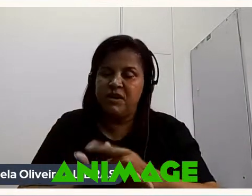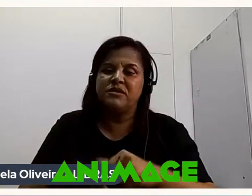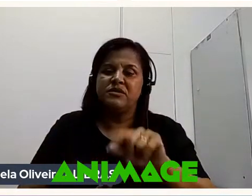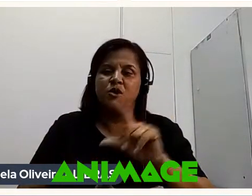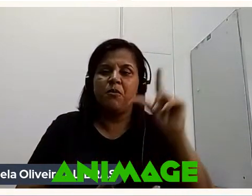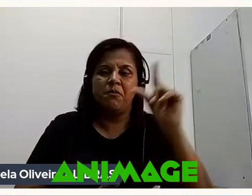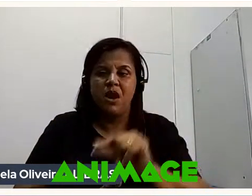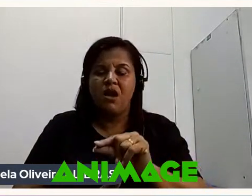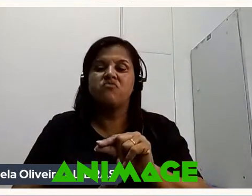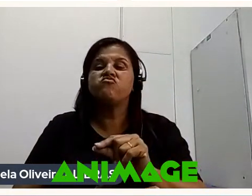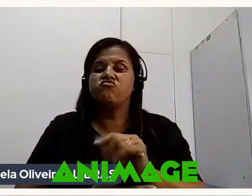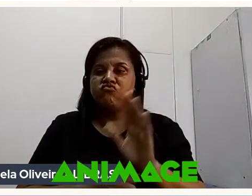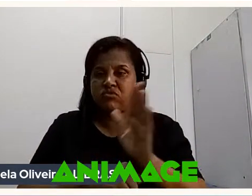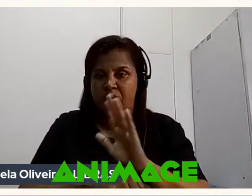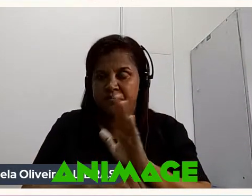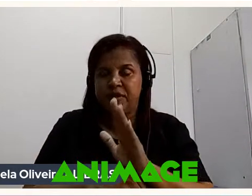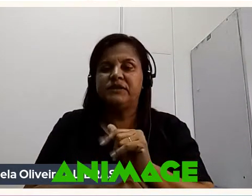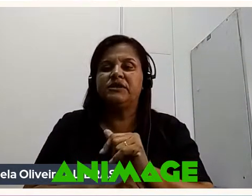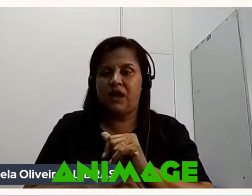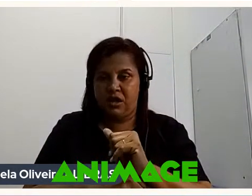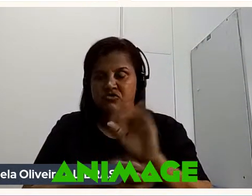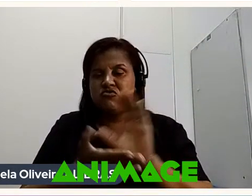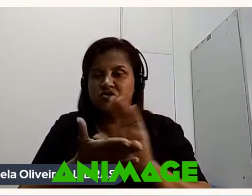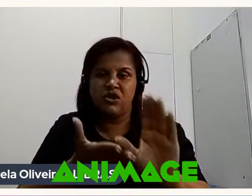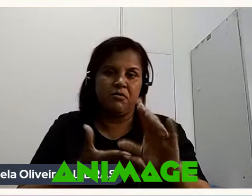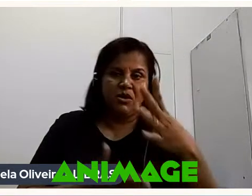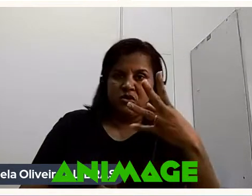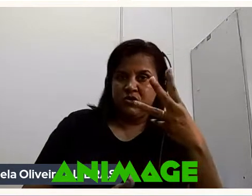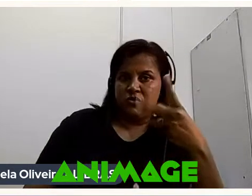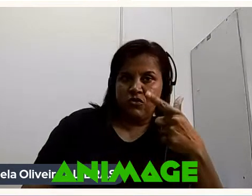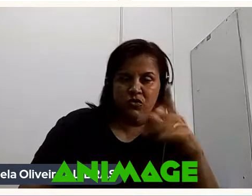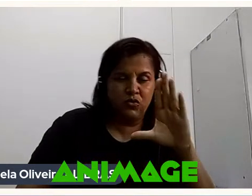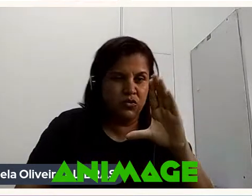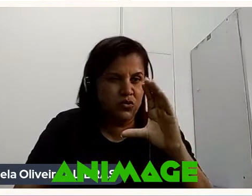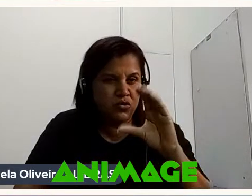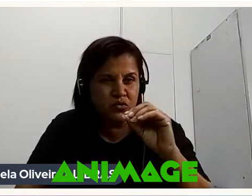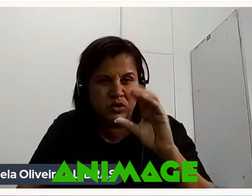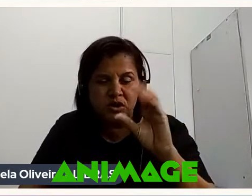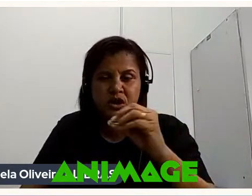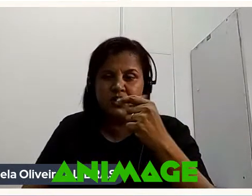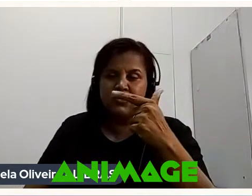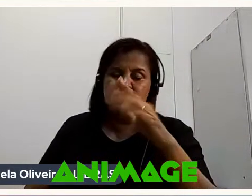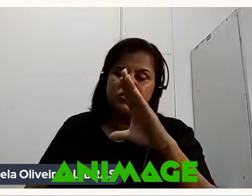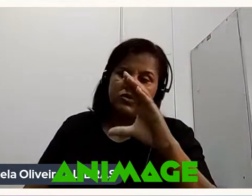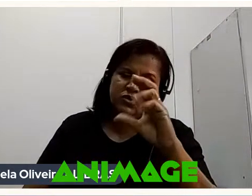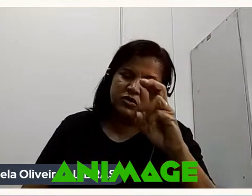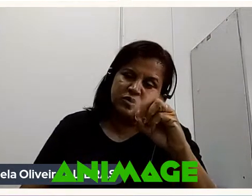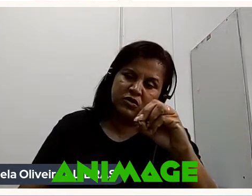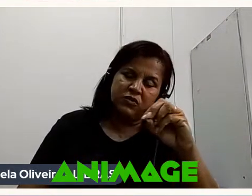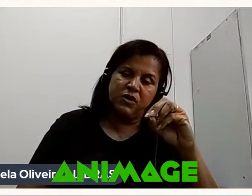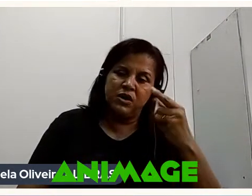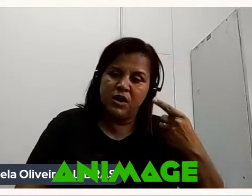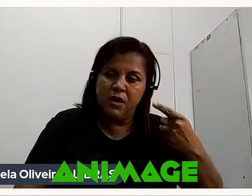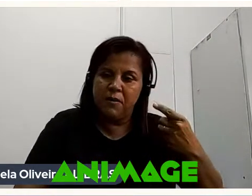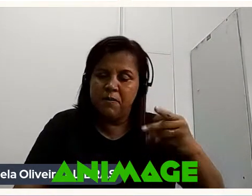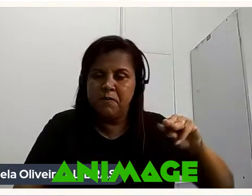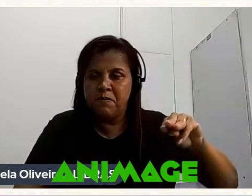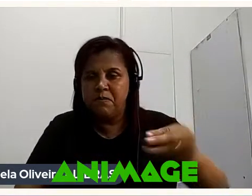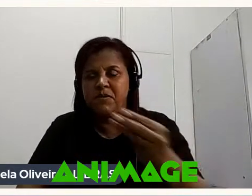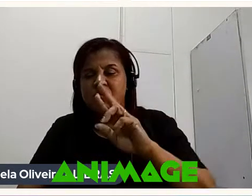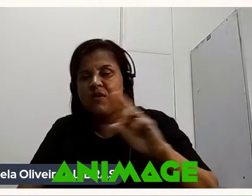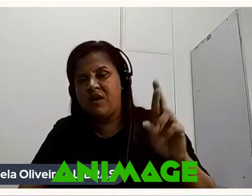-metragem Que tinha um orçamento Acho que de 200 Do 250 mil reais Foi o maior edital Para animação Que teve A